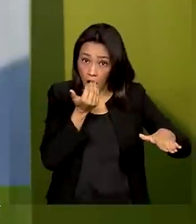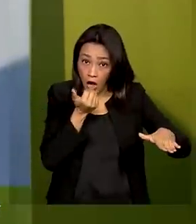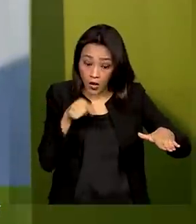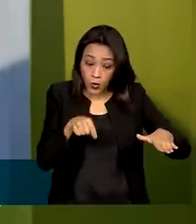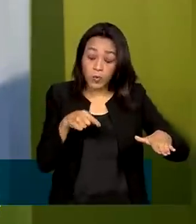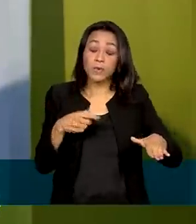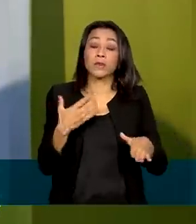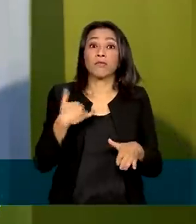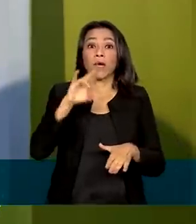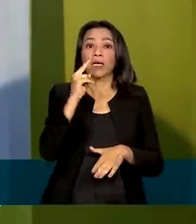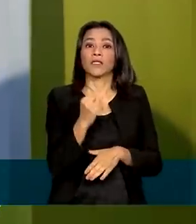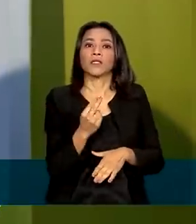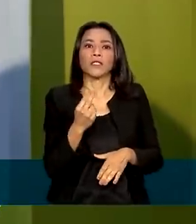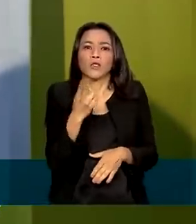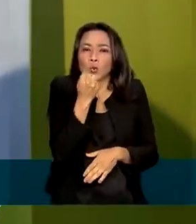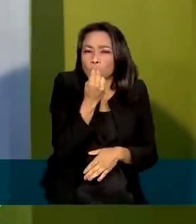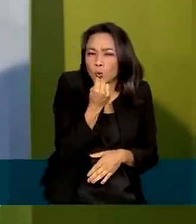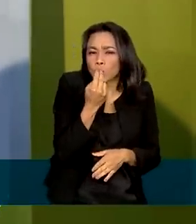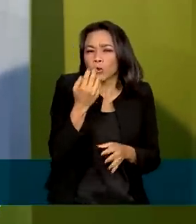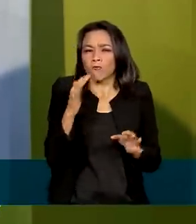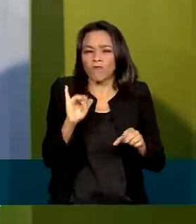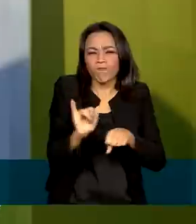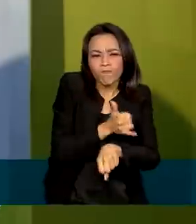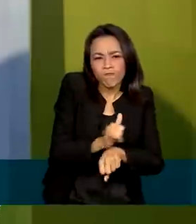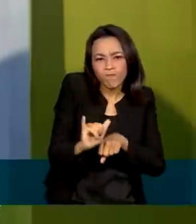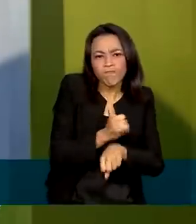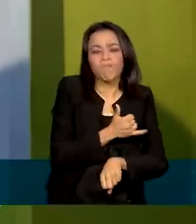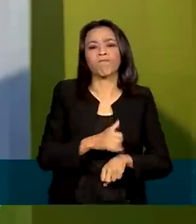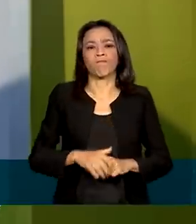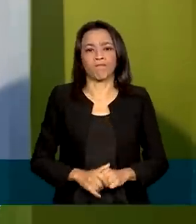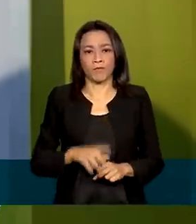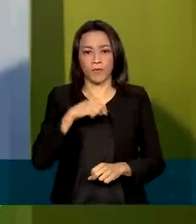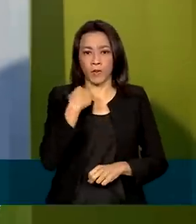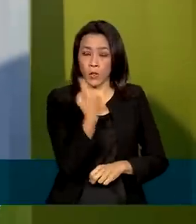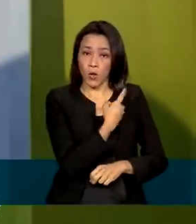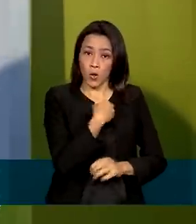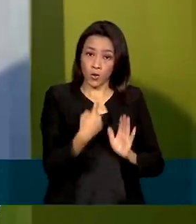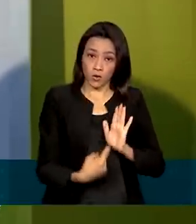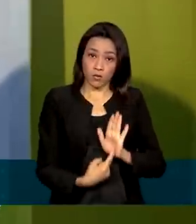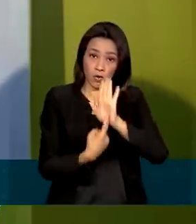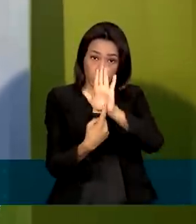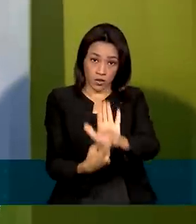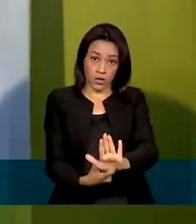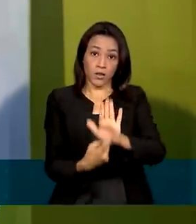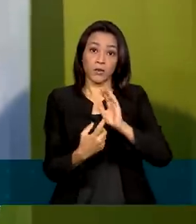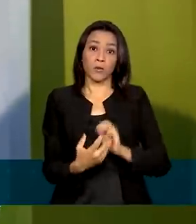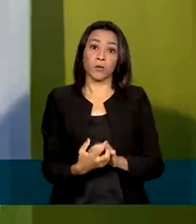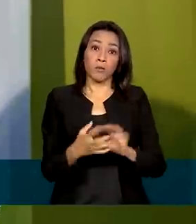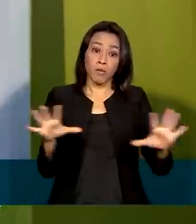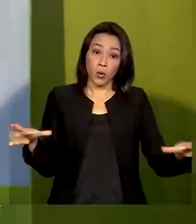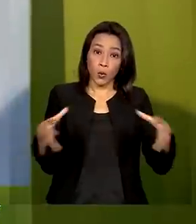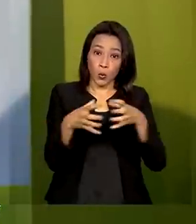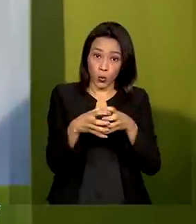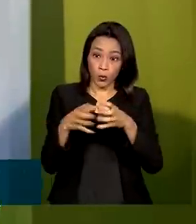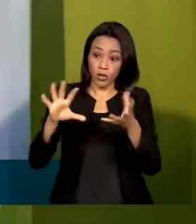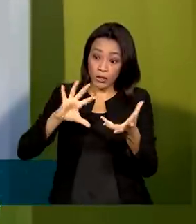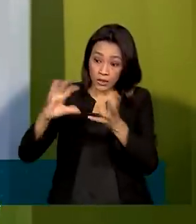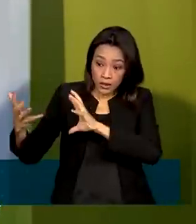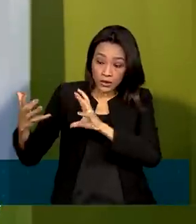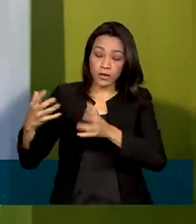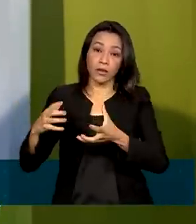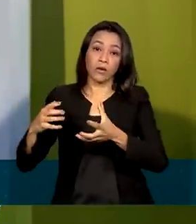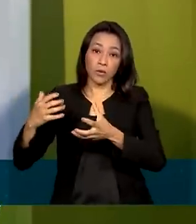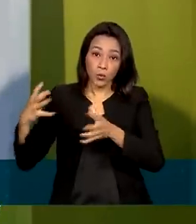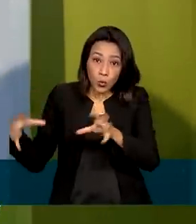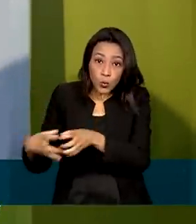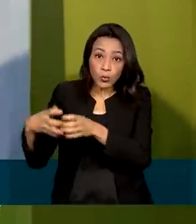nutritiva. E nós estamos, inclusive, mostrando para a equipe de transição, para a coordenação, a